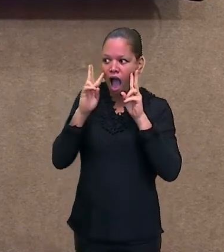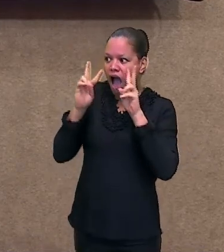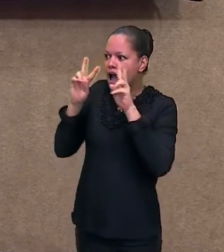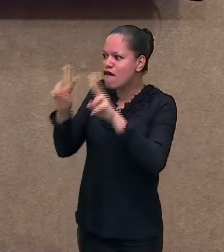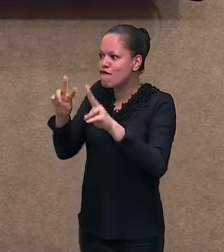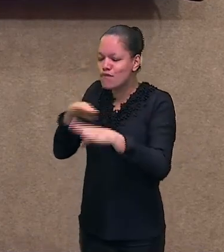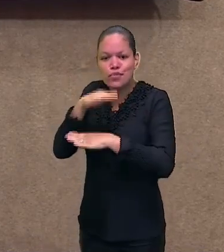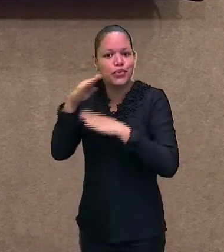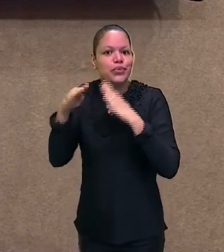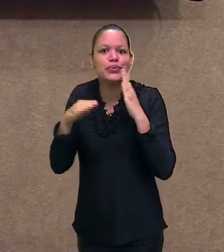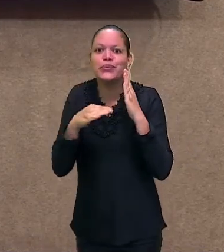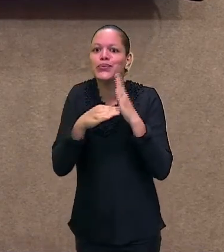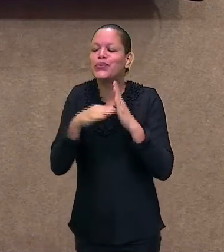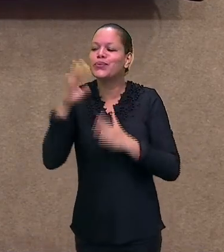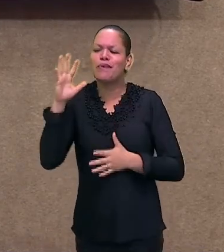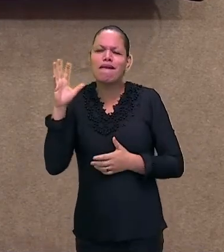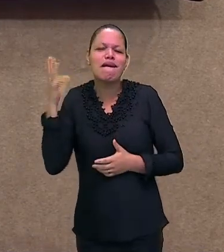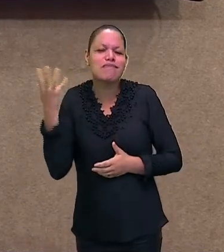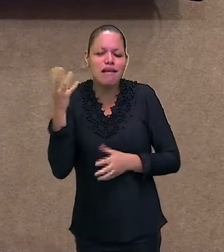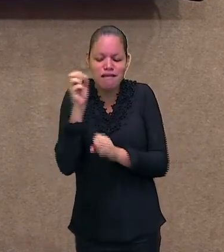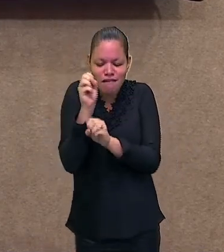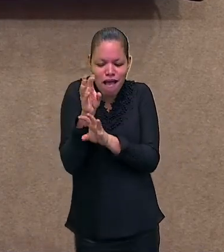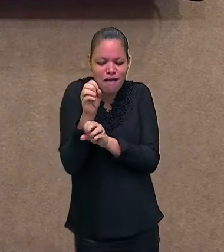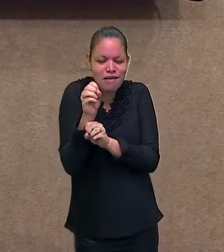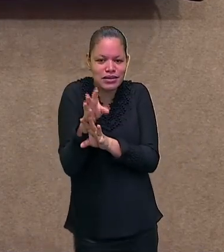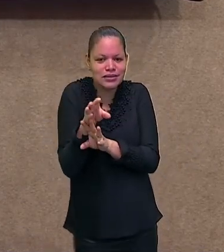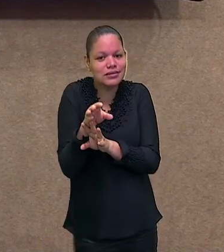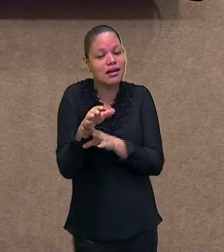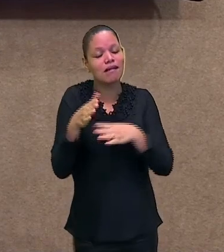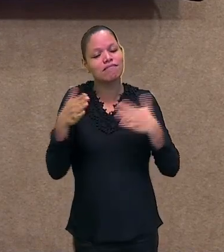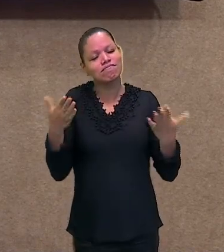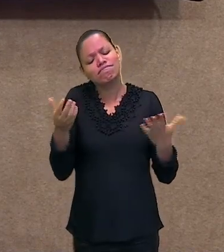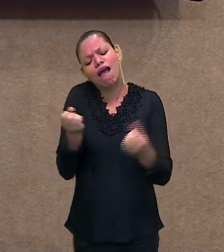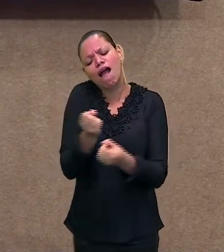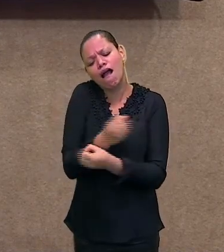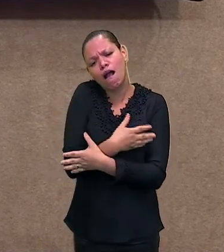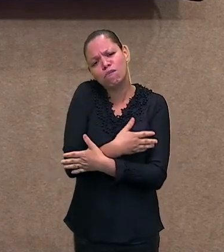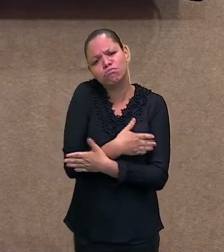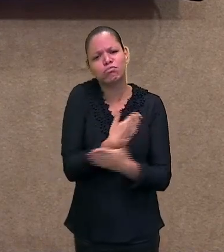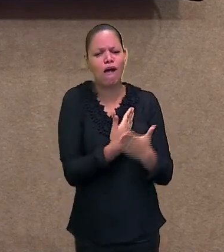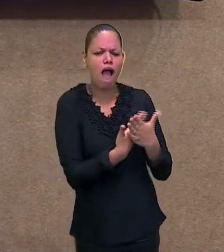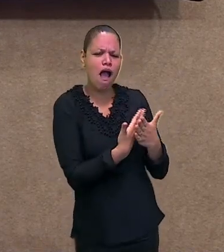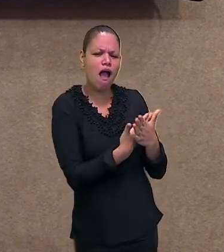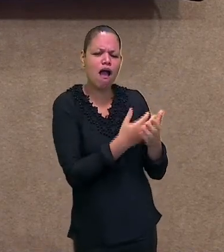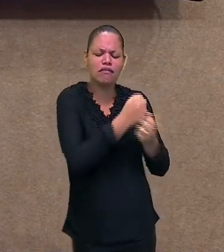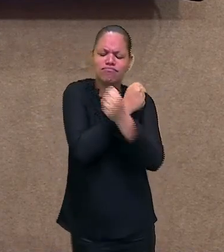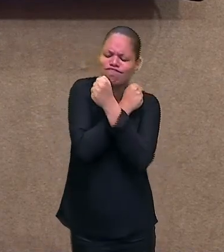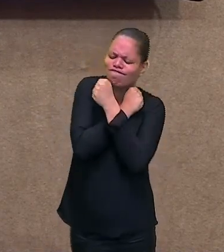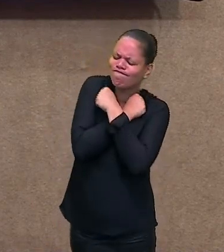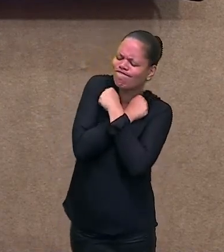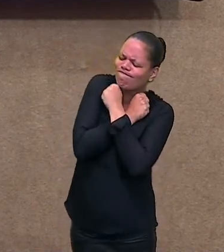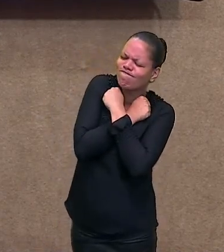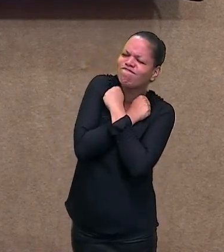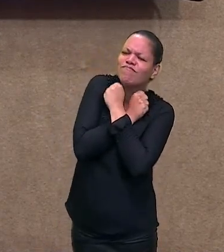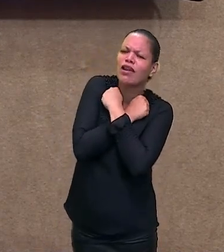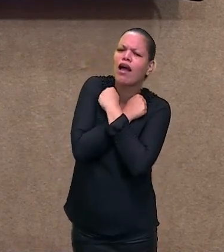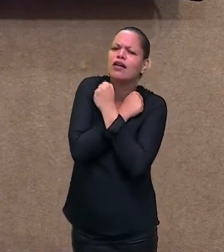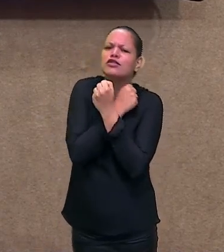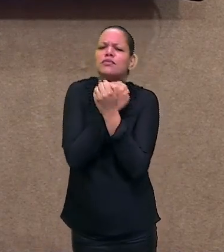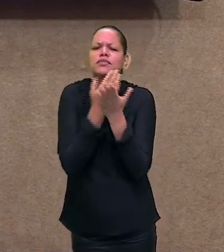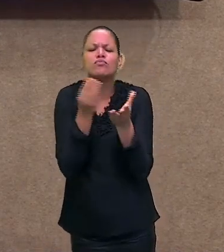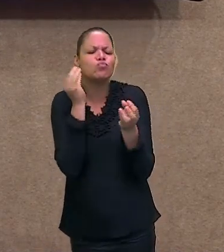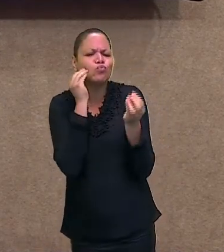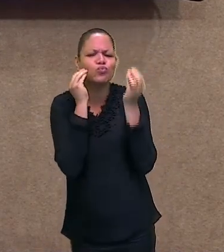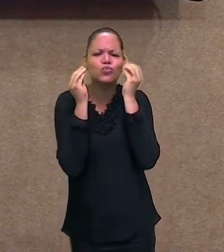acontecendo na educação, nas escolas. E eu vou ficando por aqui. Um abraço apertado para vocês. Um